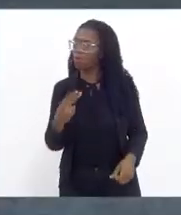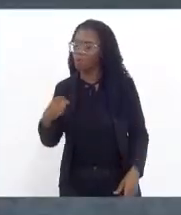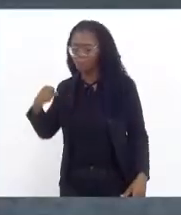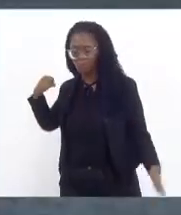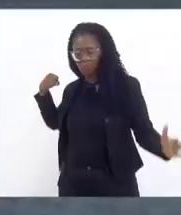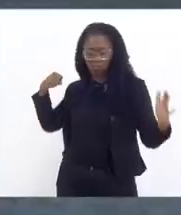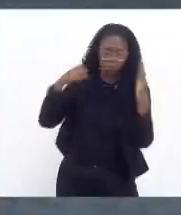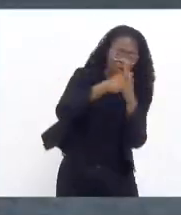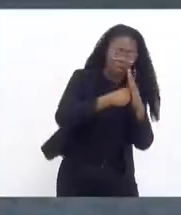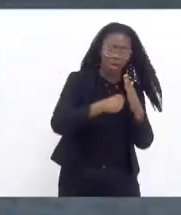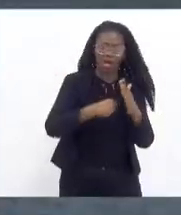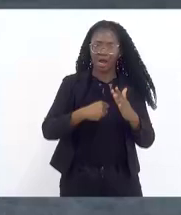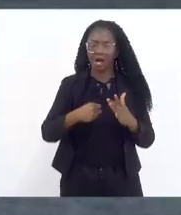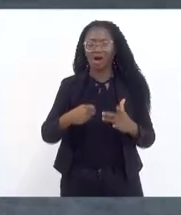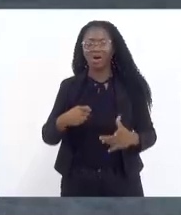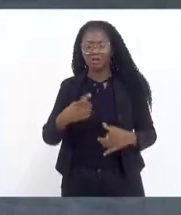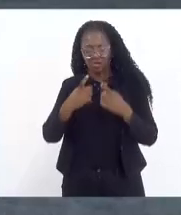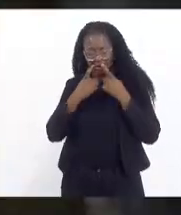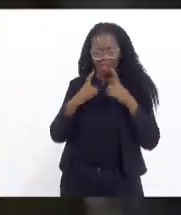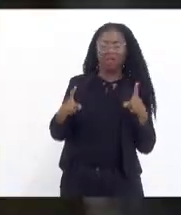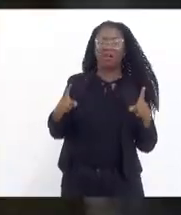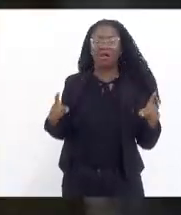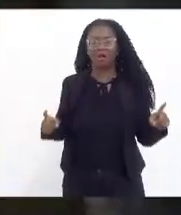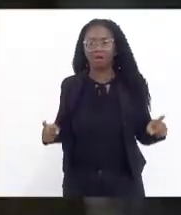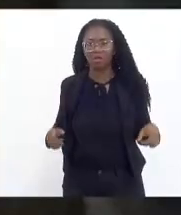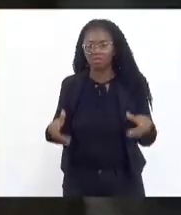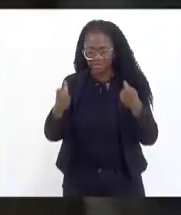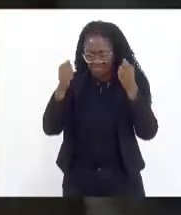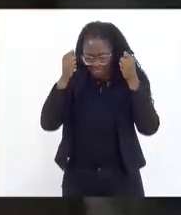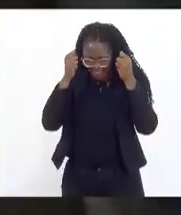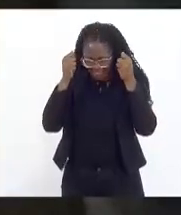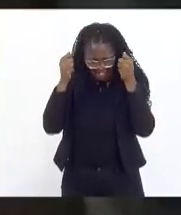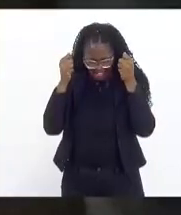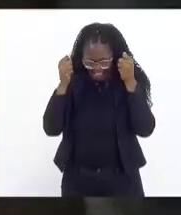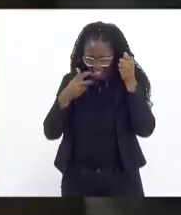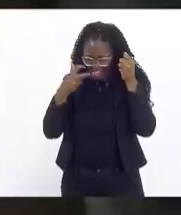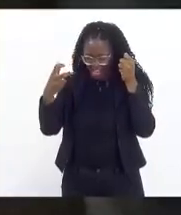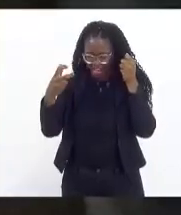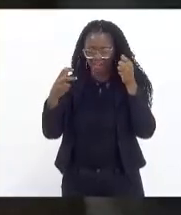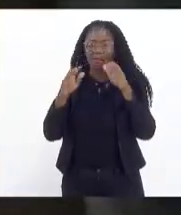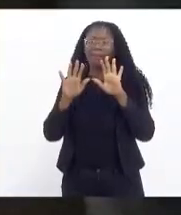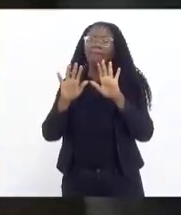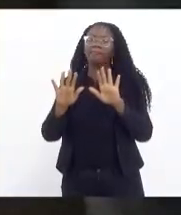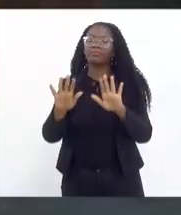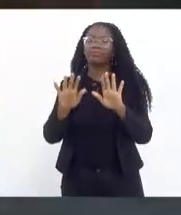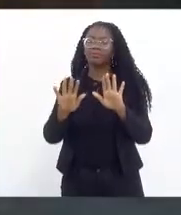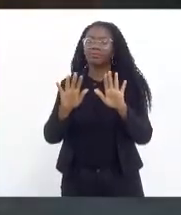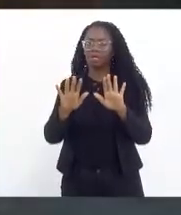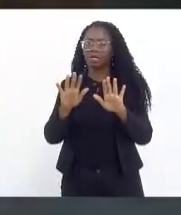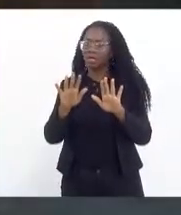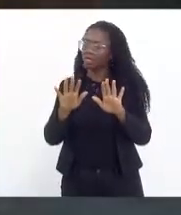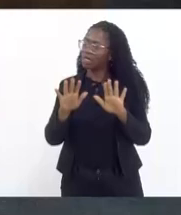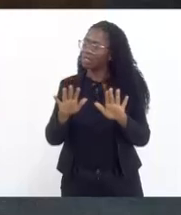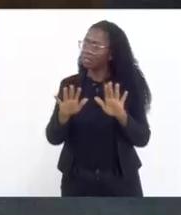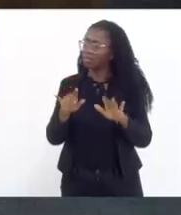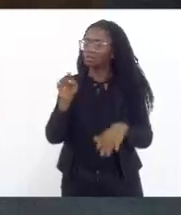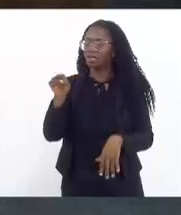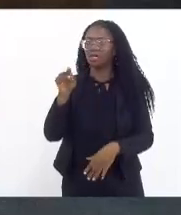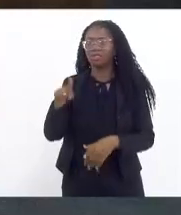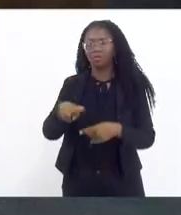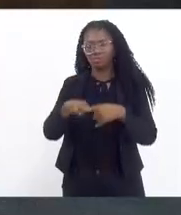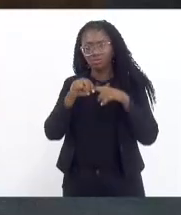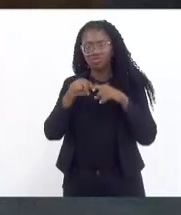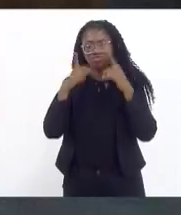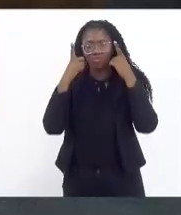fala um palavrão coloca a cara no travesseiro e grita mas são exatamente essa motivação de